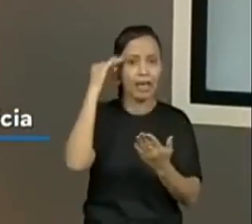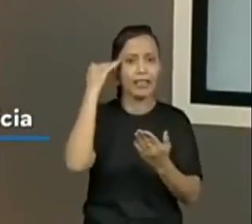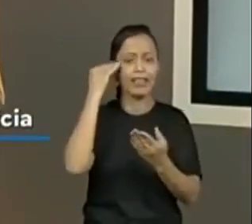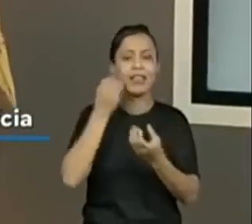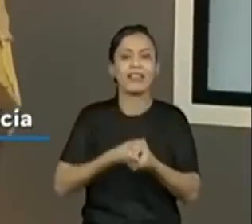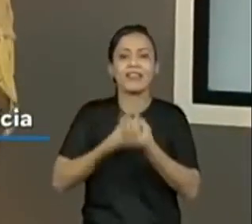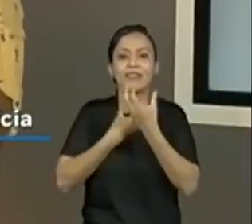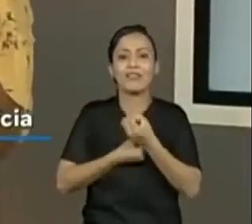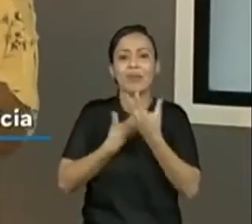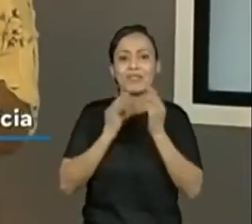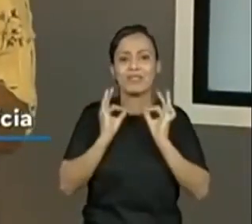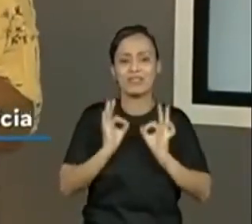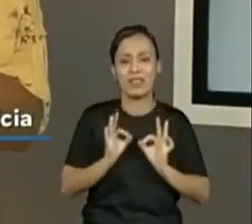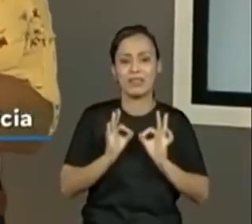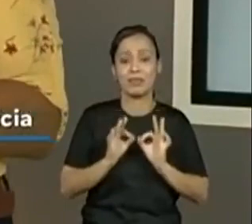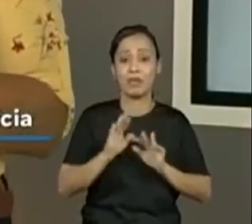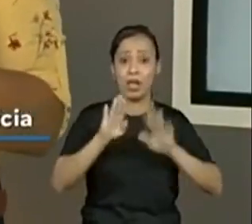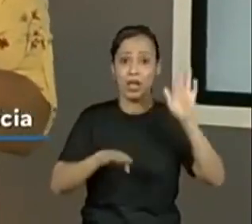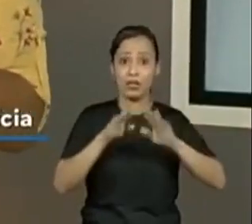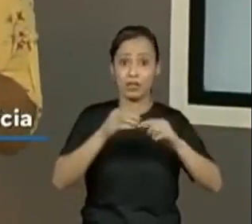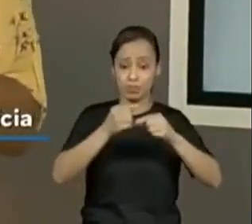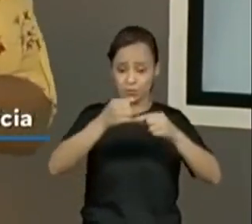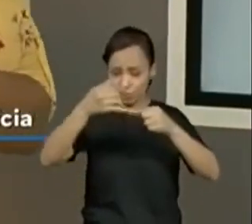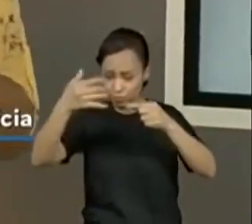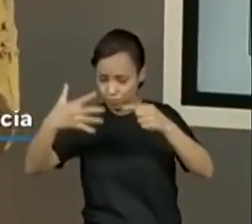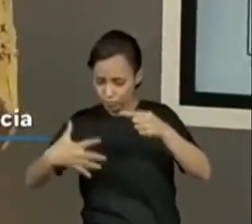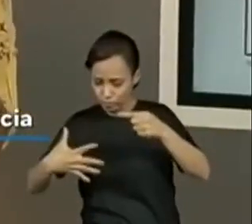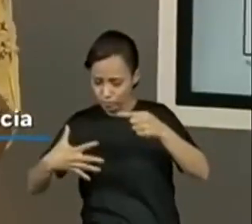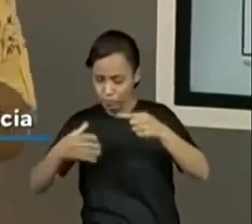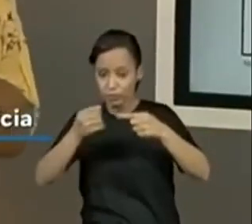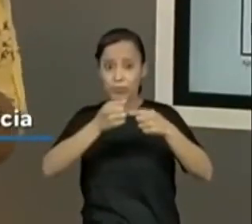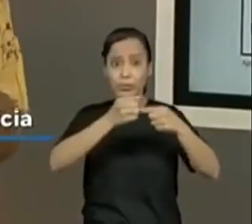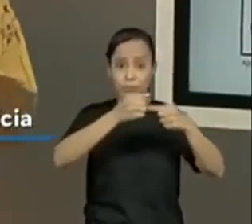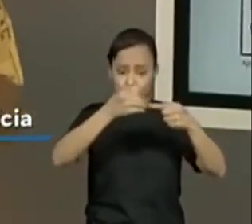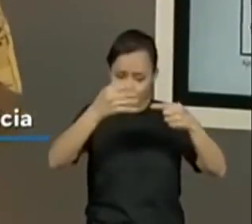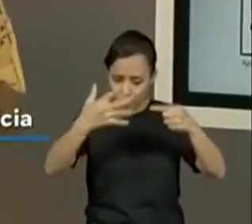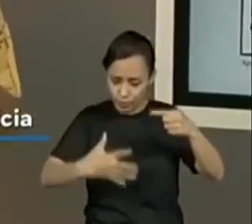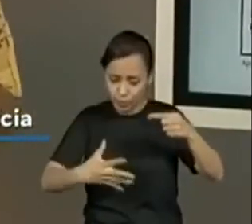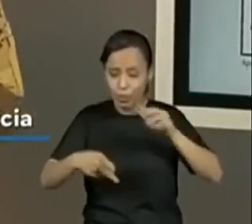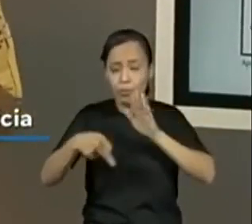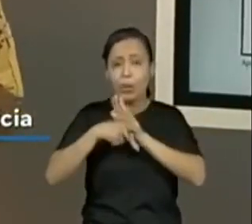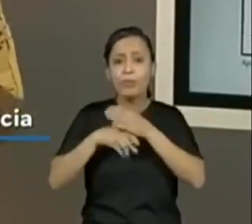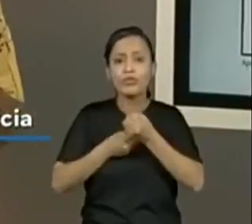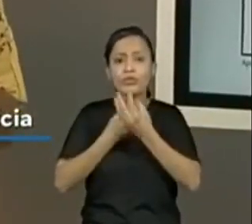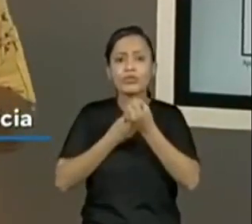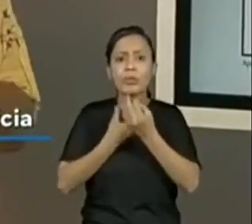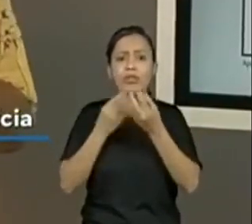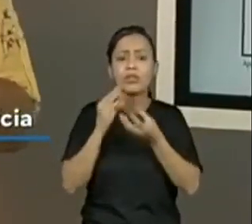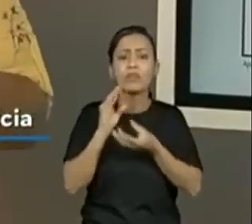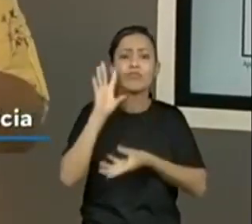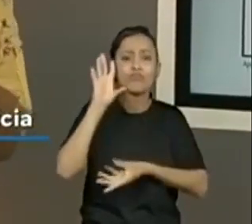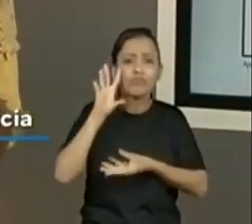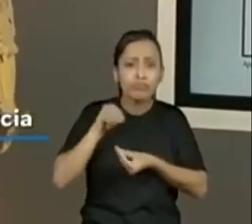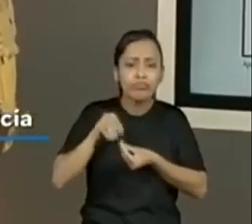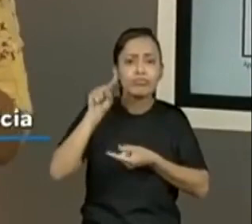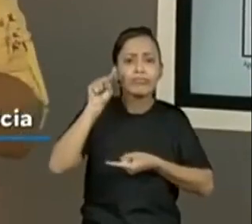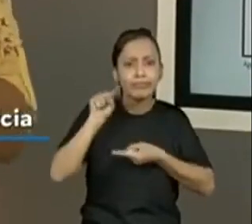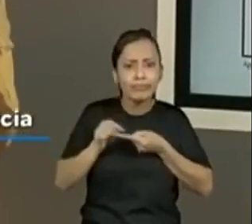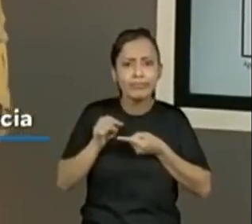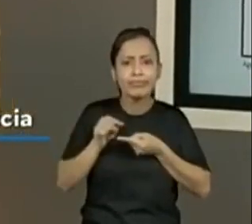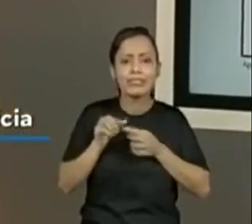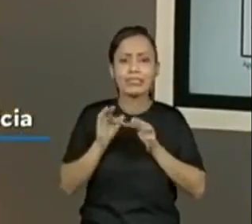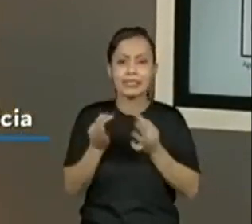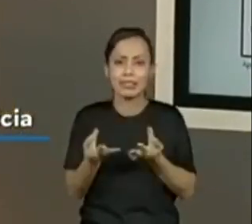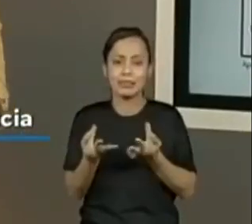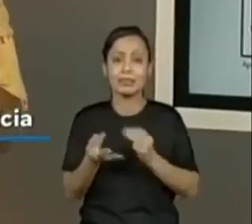ampliar, porque às vezes o box de informação é uma característica que não tem todas as notícias impressas, porém,